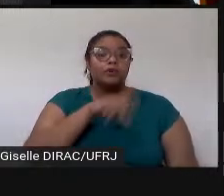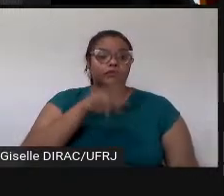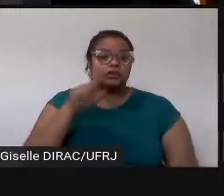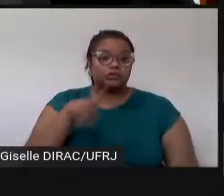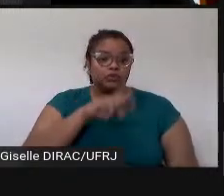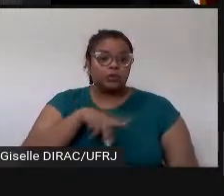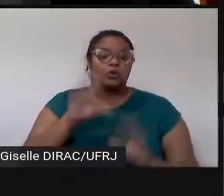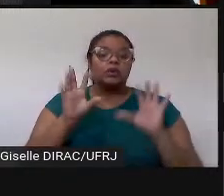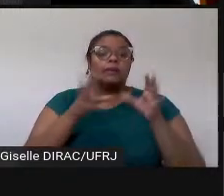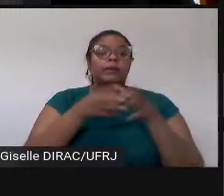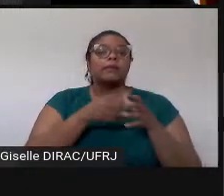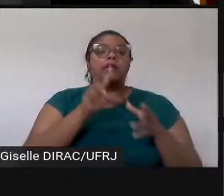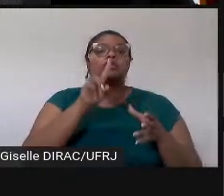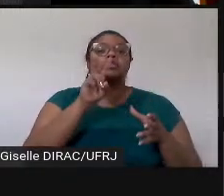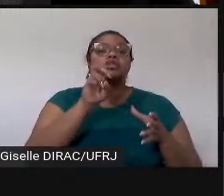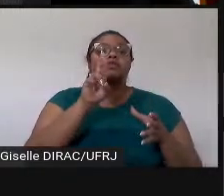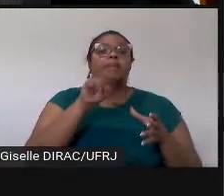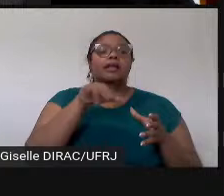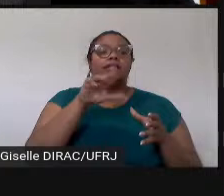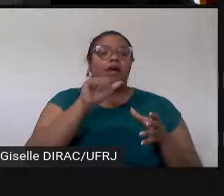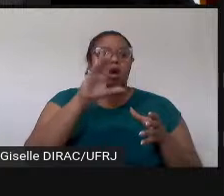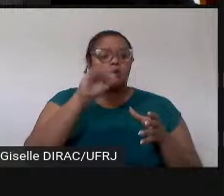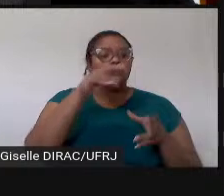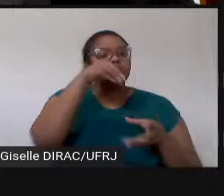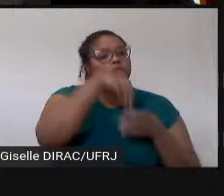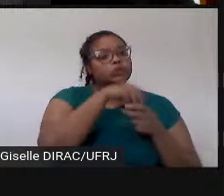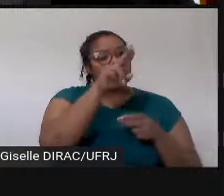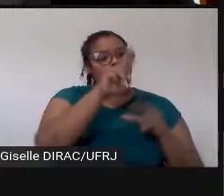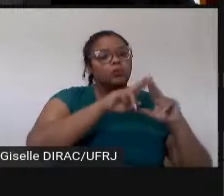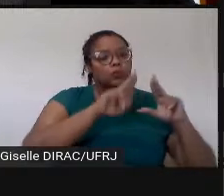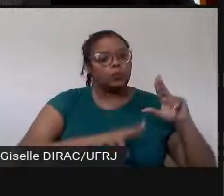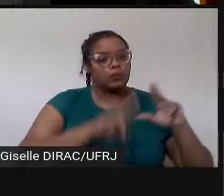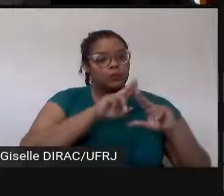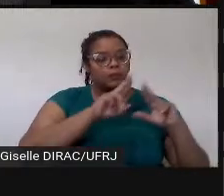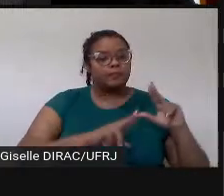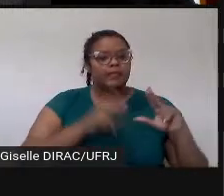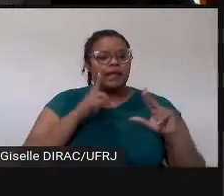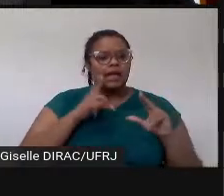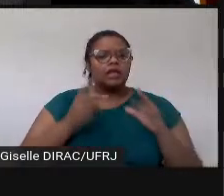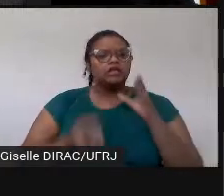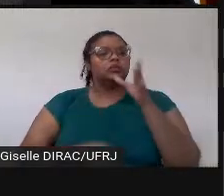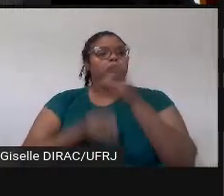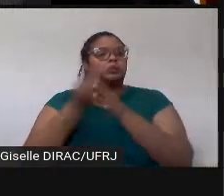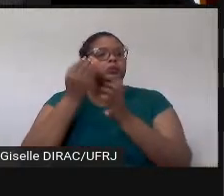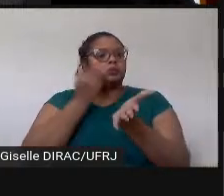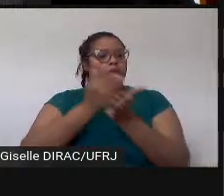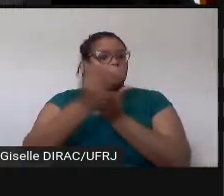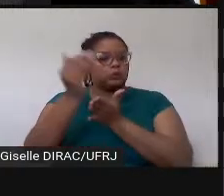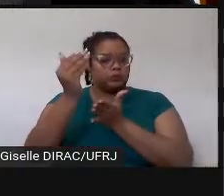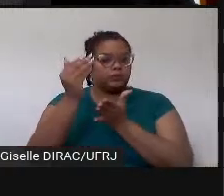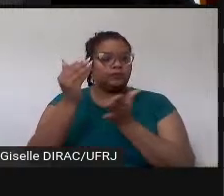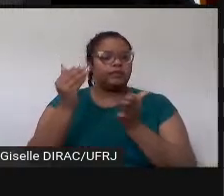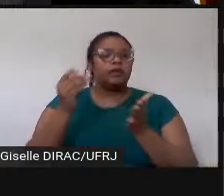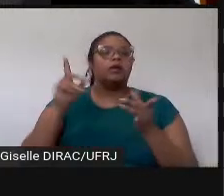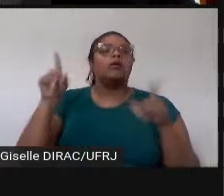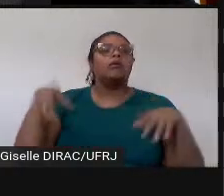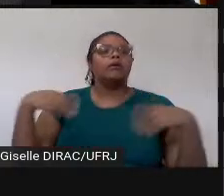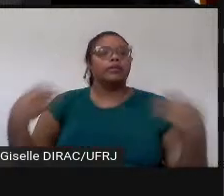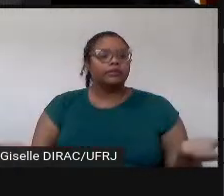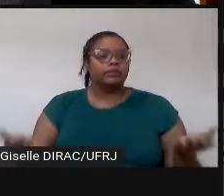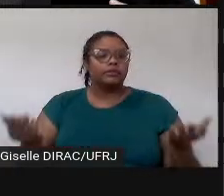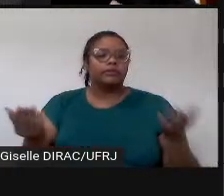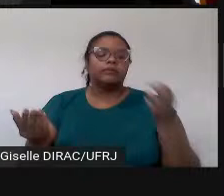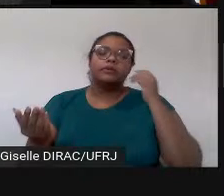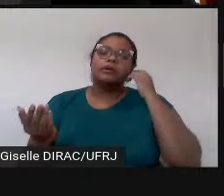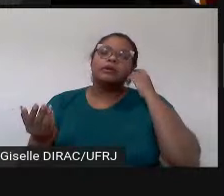Então, eles tiveram esse gesto fundador e daí eles,